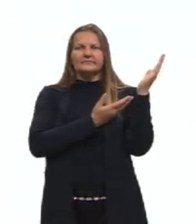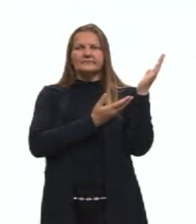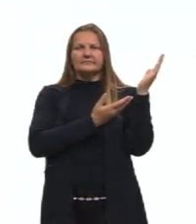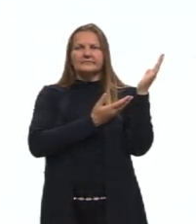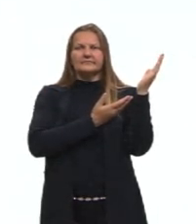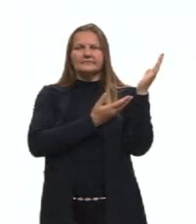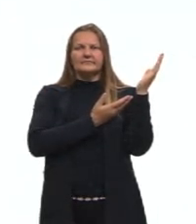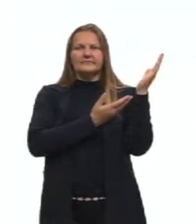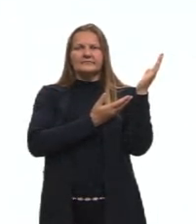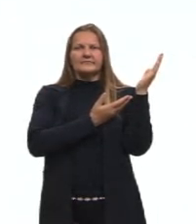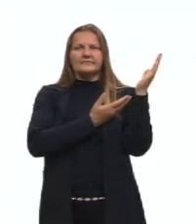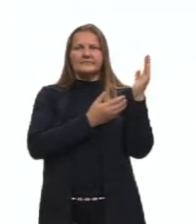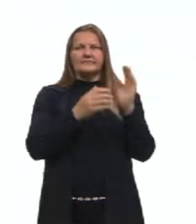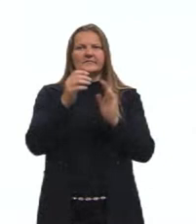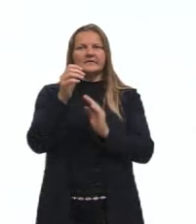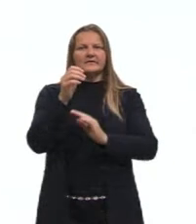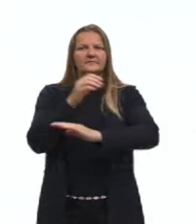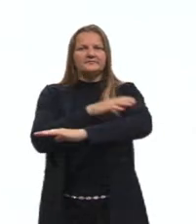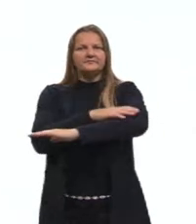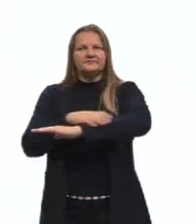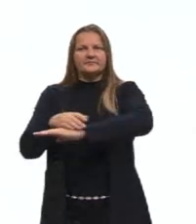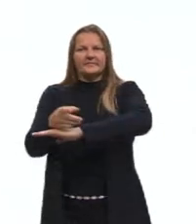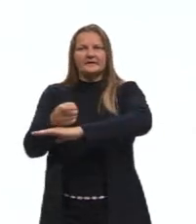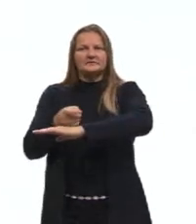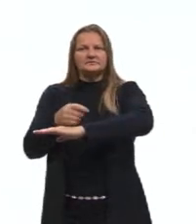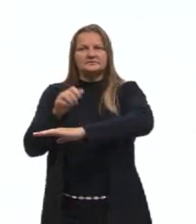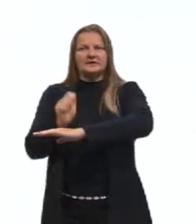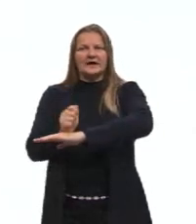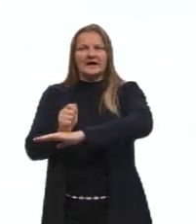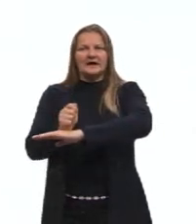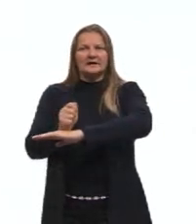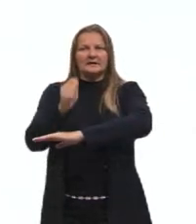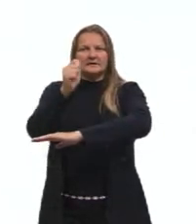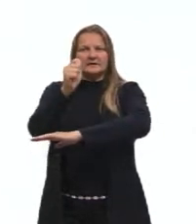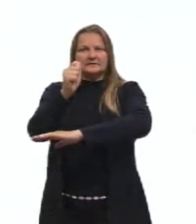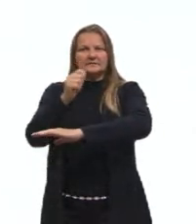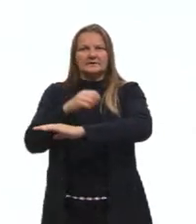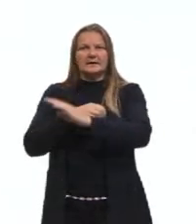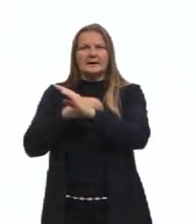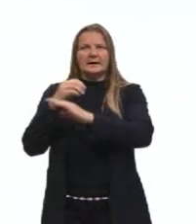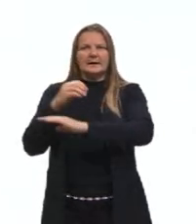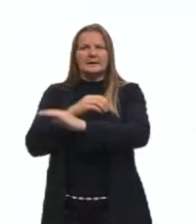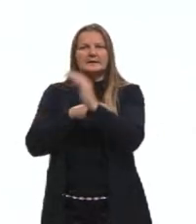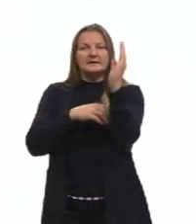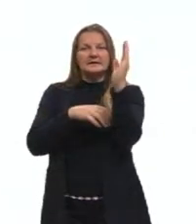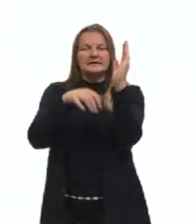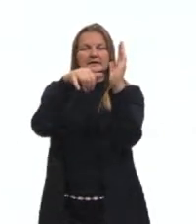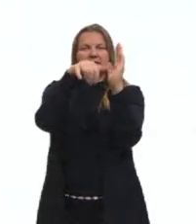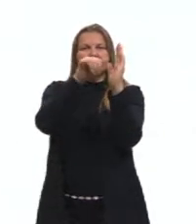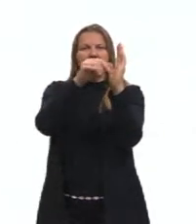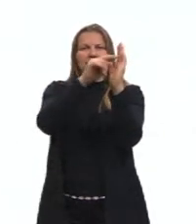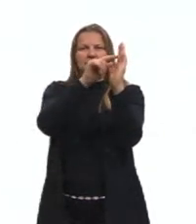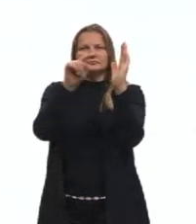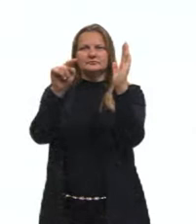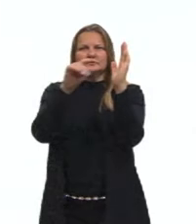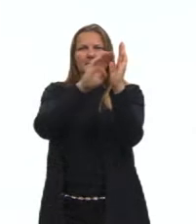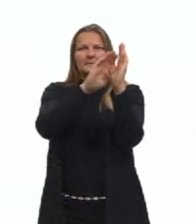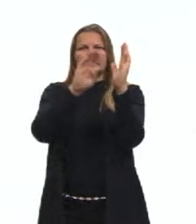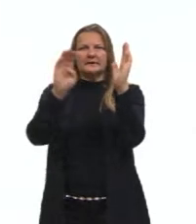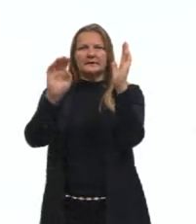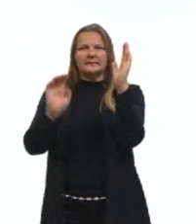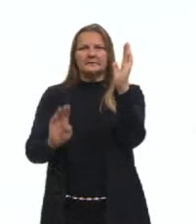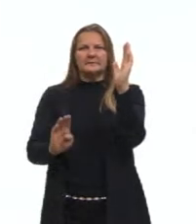variação do eixo X e do eixo Y. Veja também que a distância entre os pontos é a